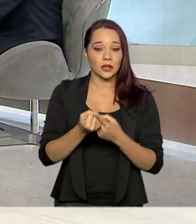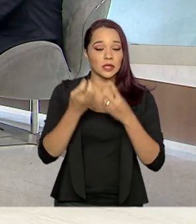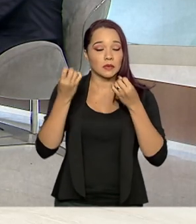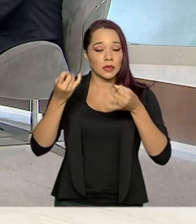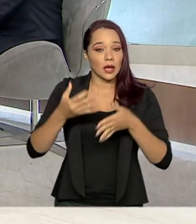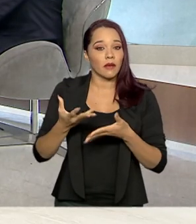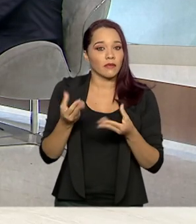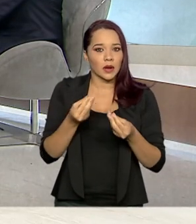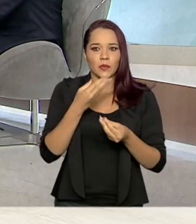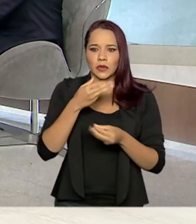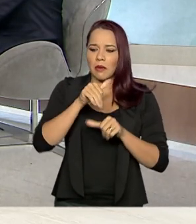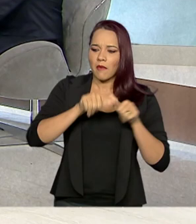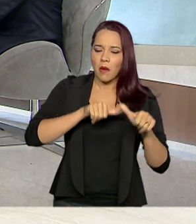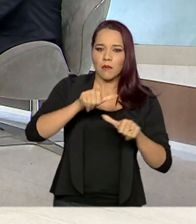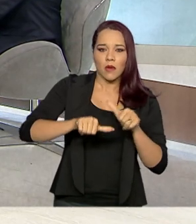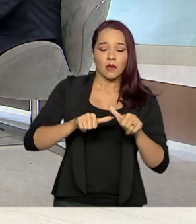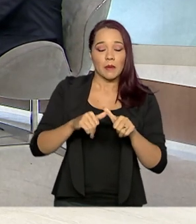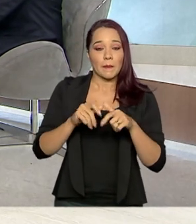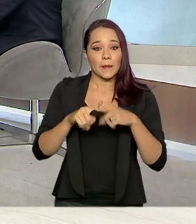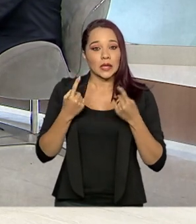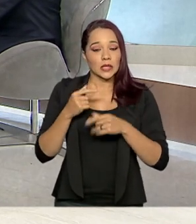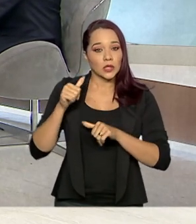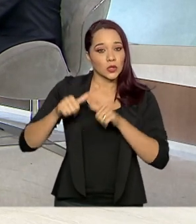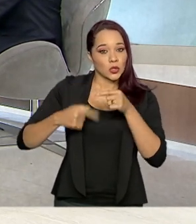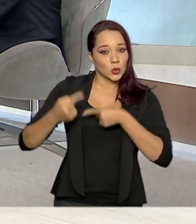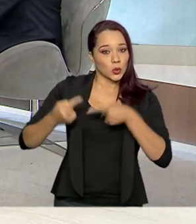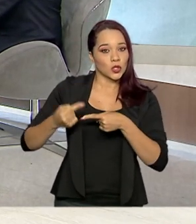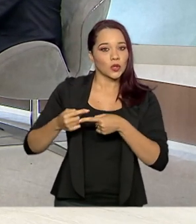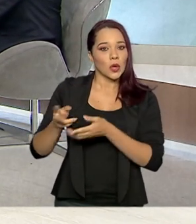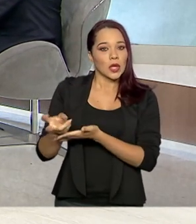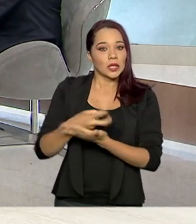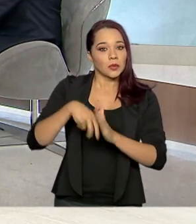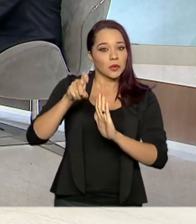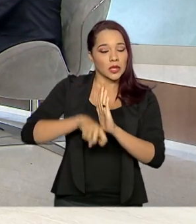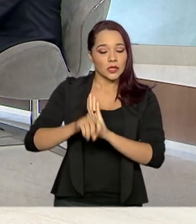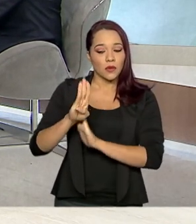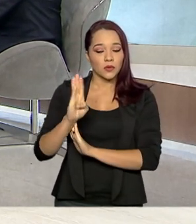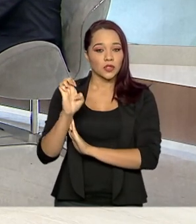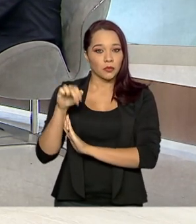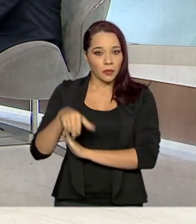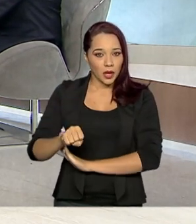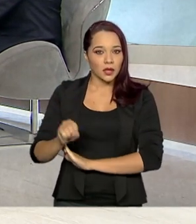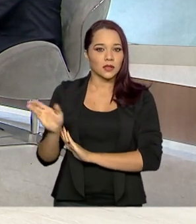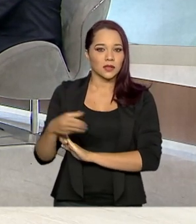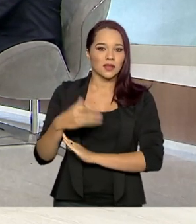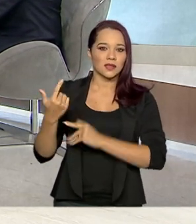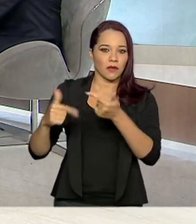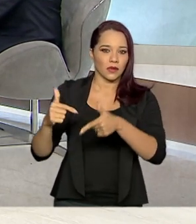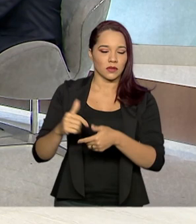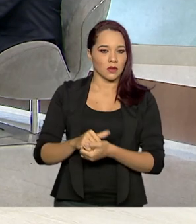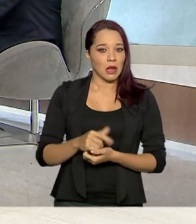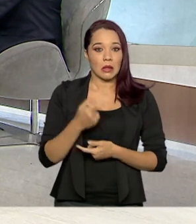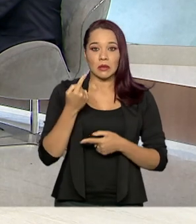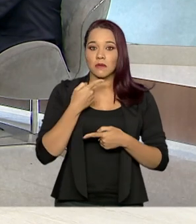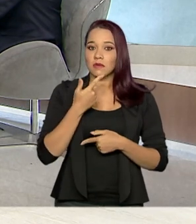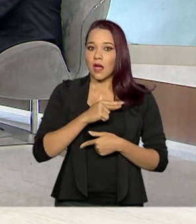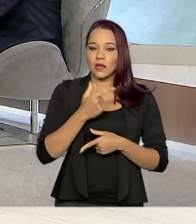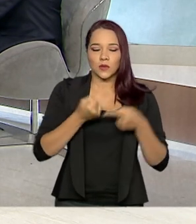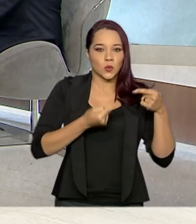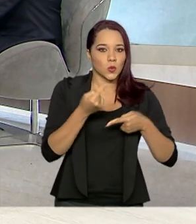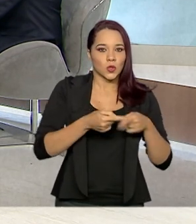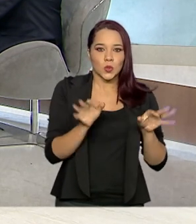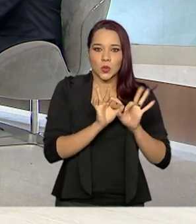muito em reforma, reforma, mas a gente está discutindo apenas tributação sobre bens e serviços. Não estamos discutindo nenhum tipo